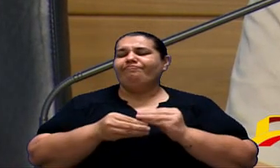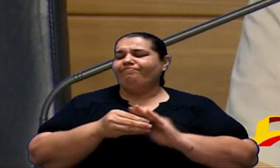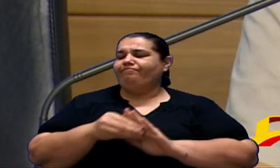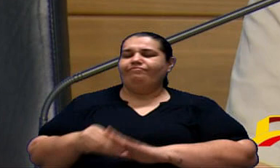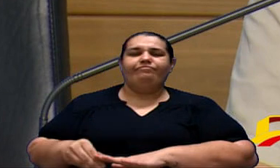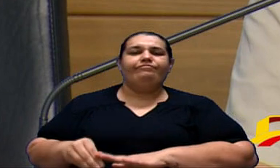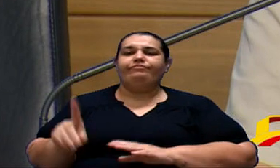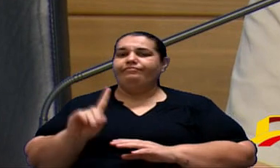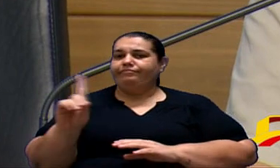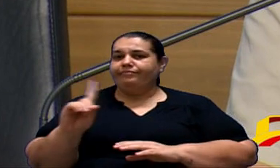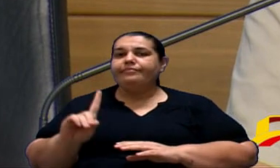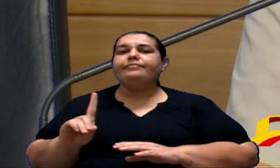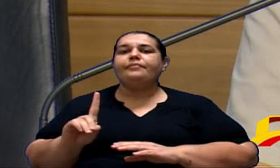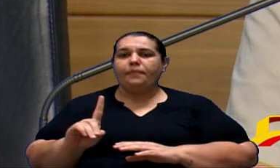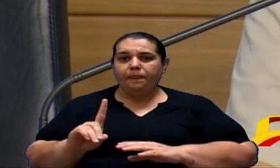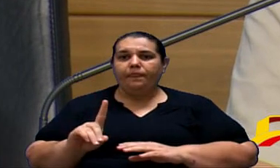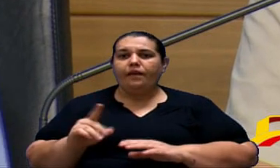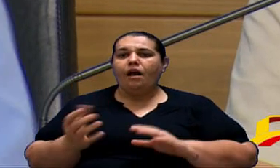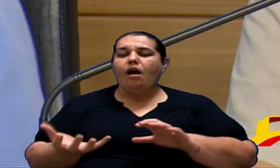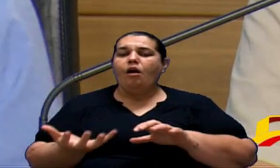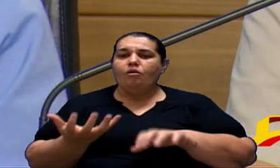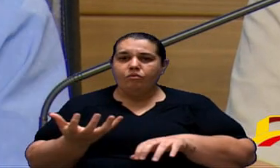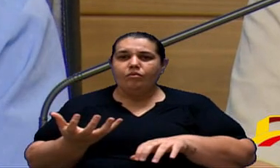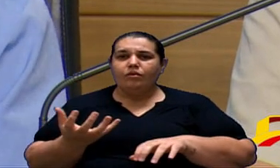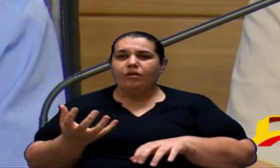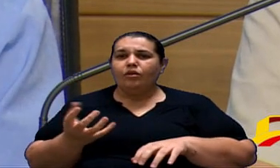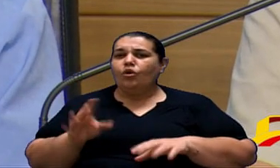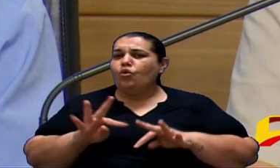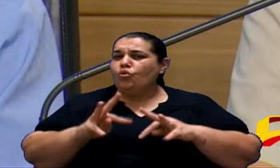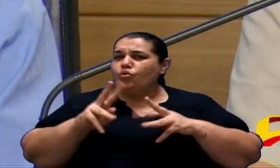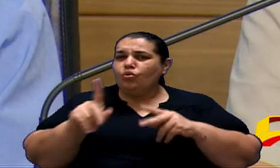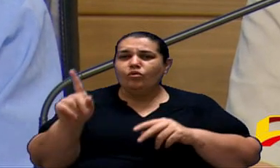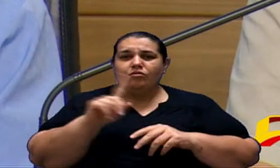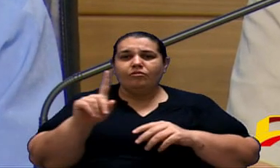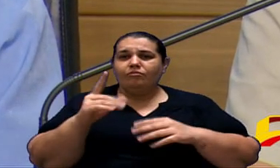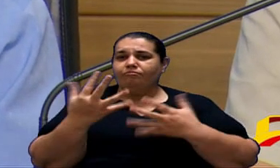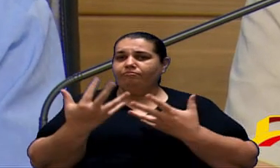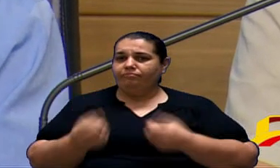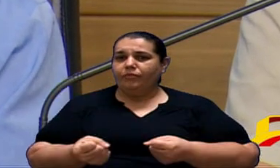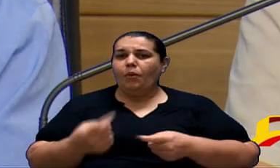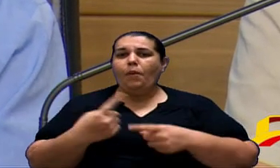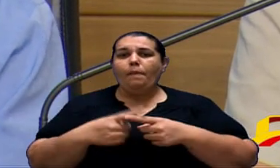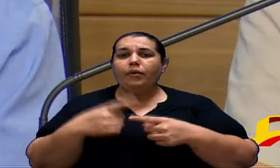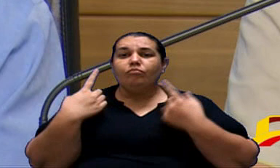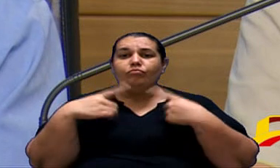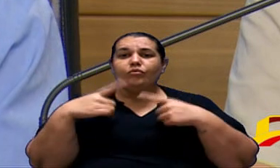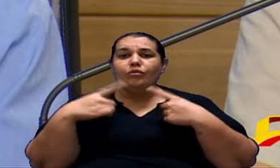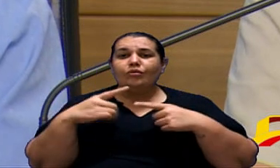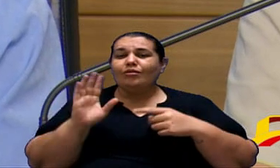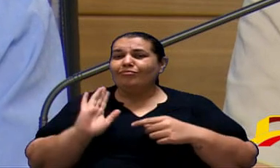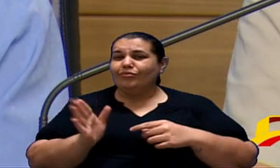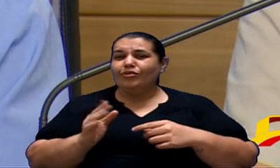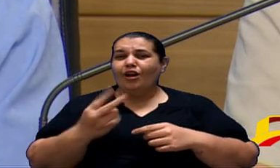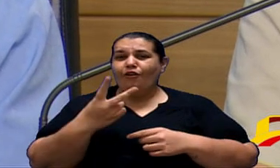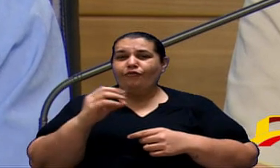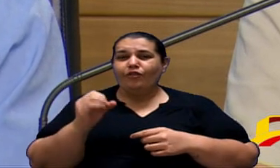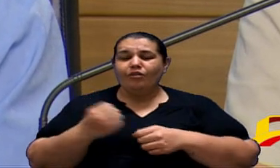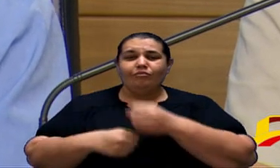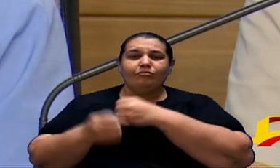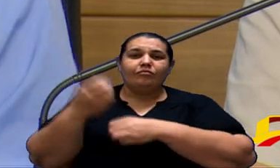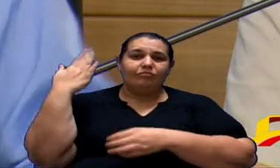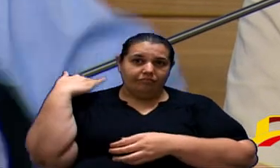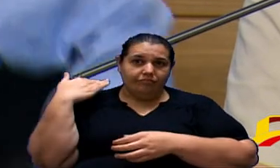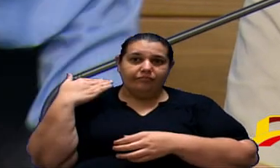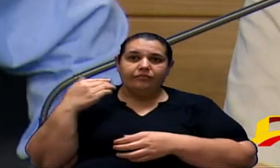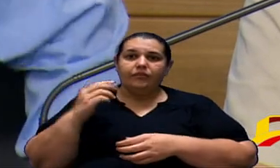PT no Congresso Nacional estará unânime contra esse projeto porque já discutimos isso há 20 anos atrás mas quero deixar aqui o meu